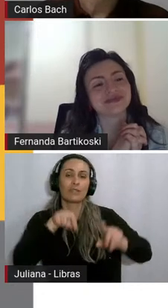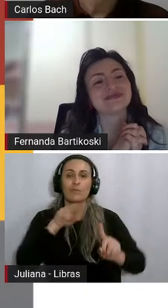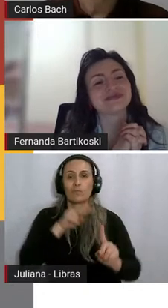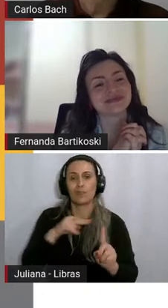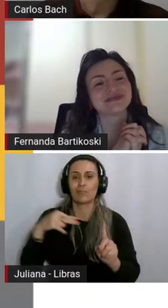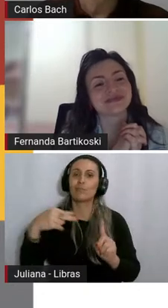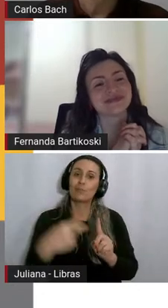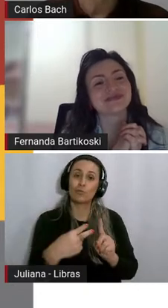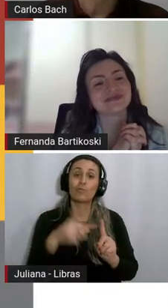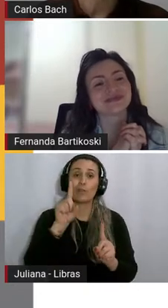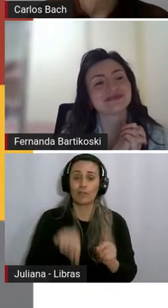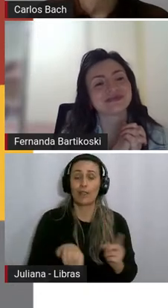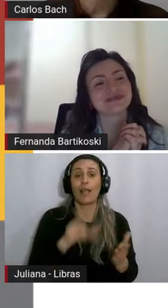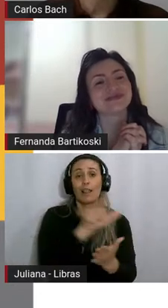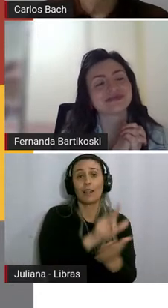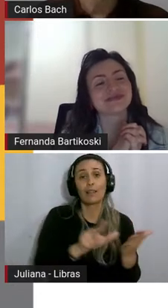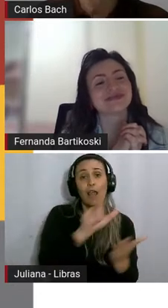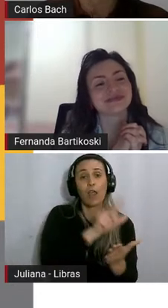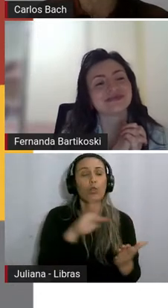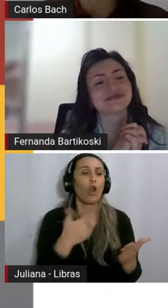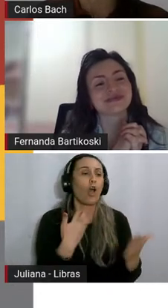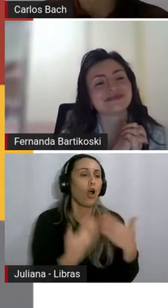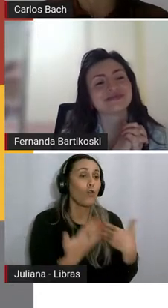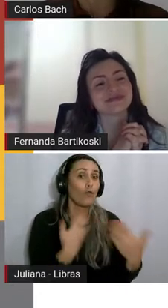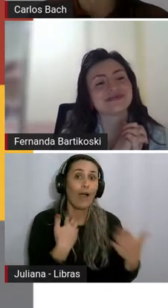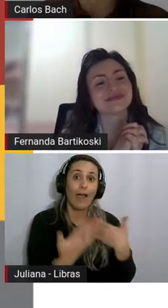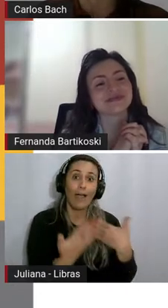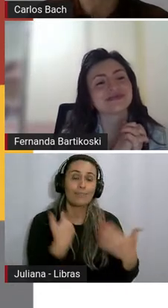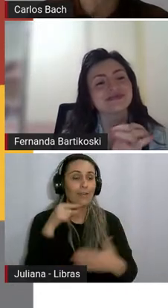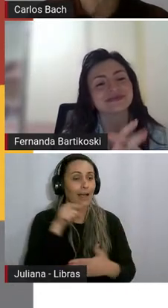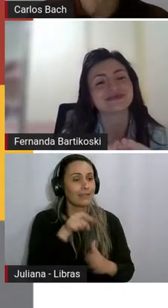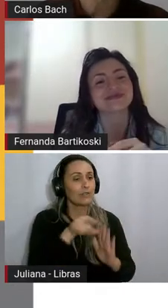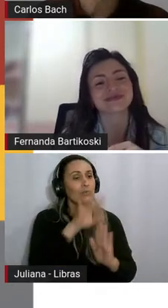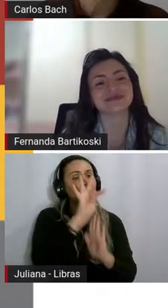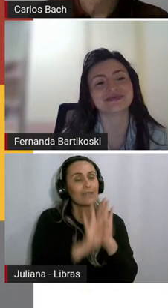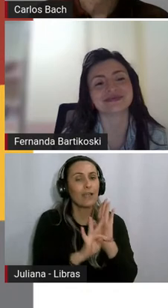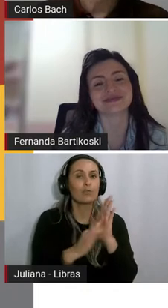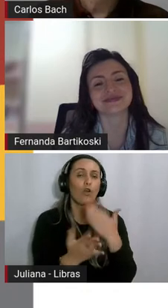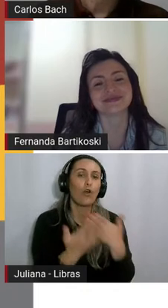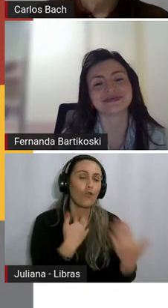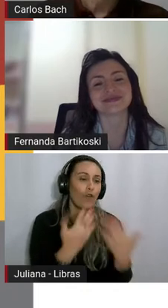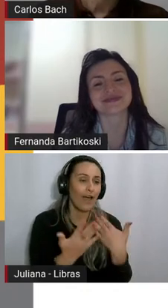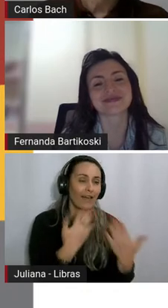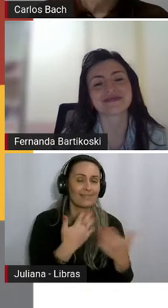É a literatura em conversa. É esse texto literário em conversa, em convergência.